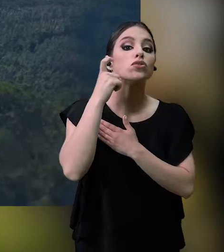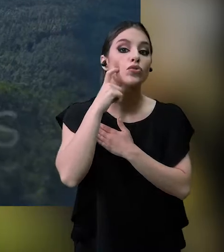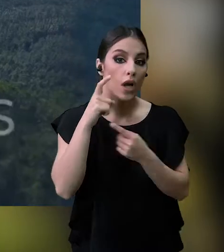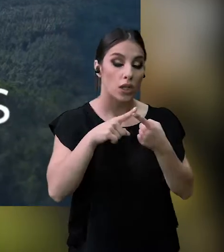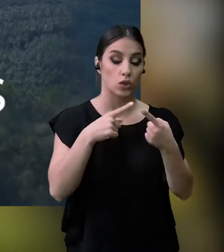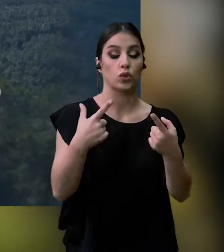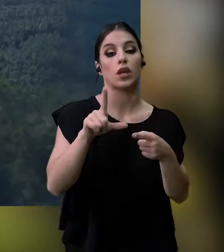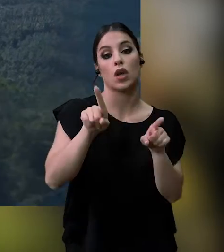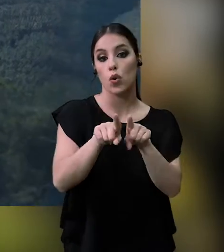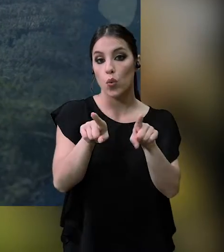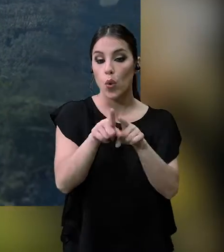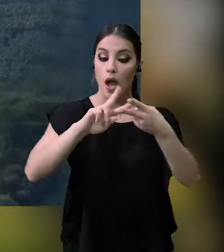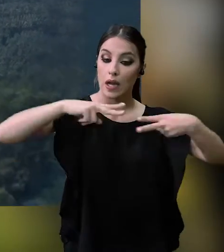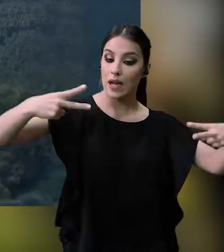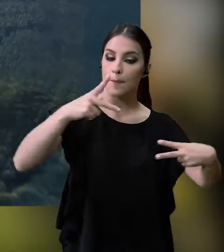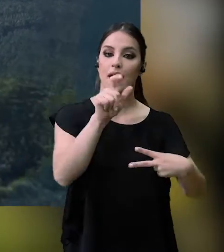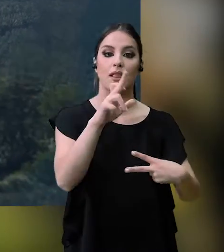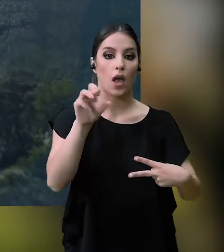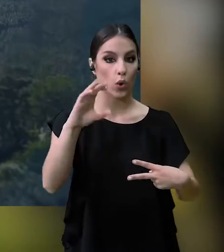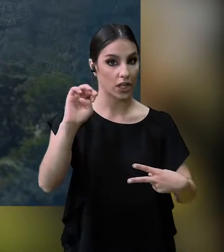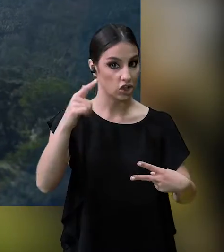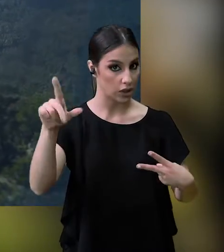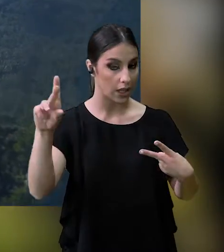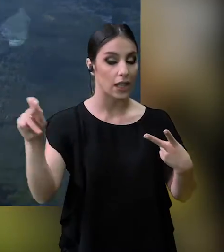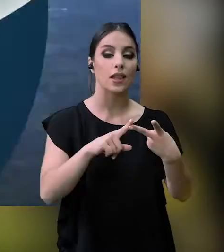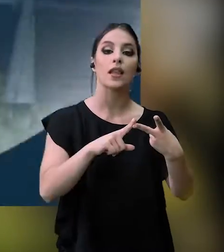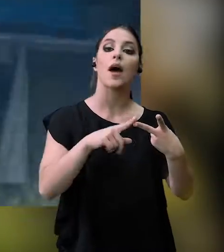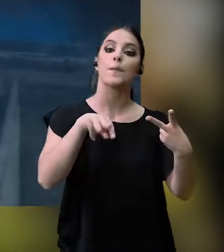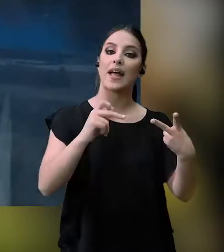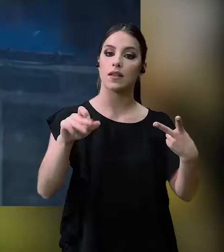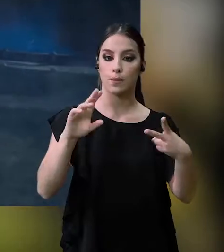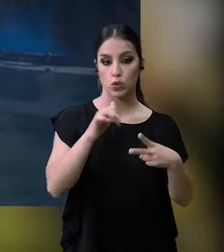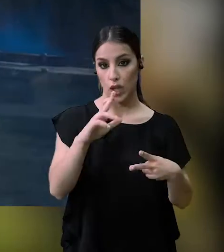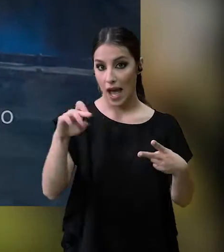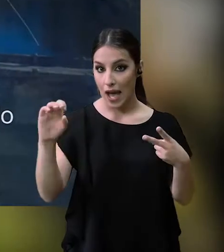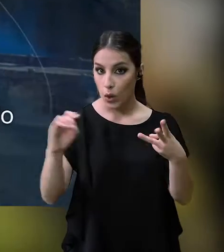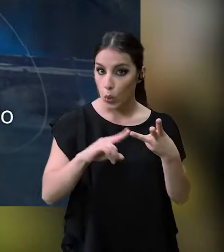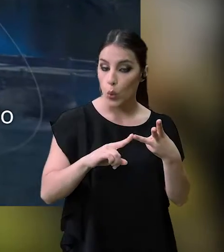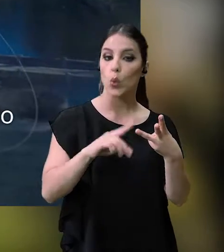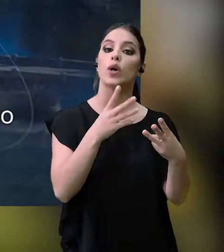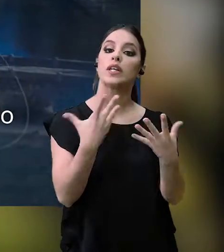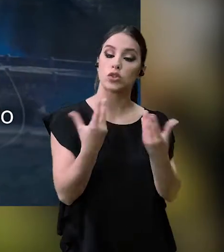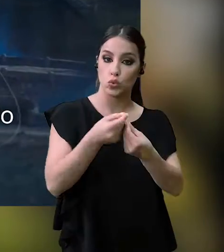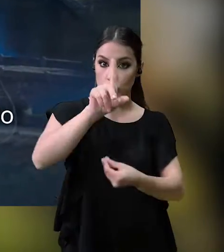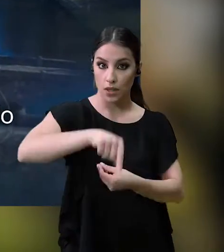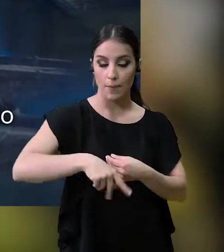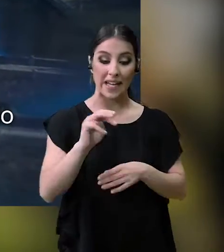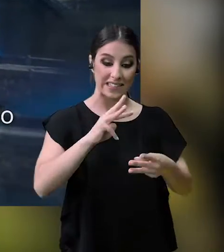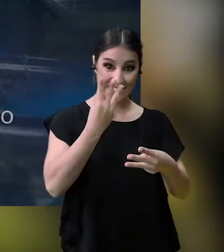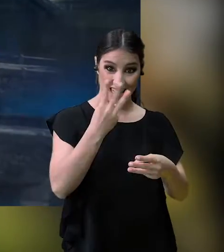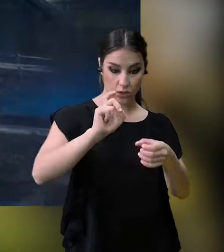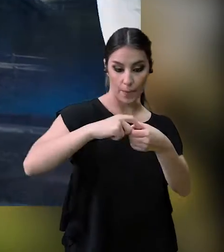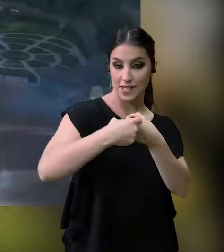Dois monumentais jardins com os valores são preservados pela Junta de Castilha-Leon a Câmara Municipal de Berrar e a Fundação